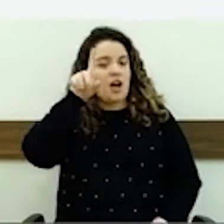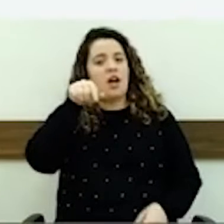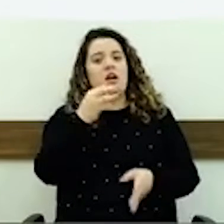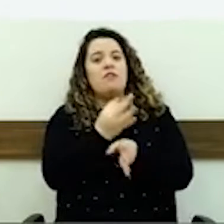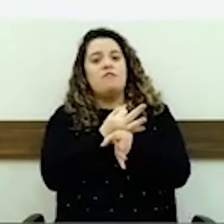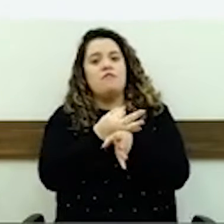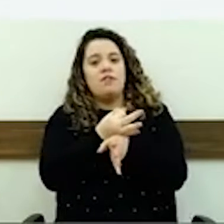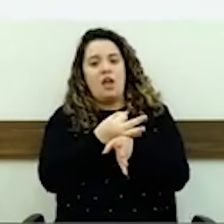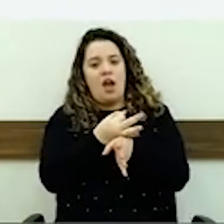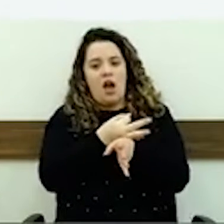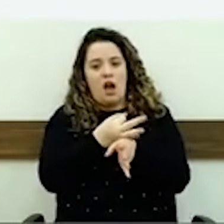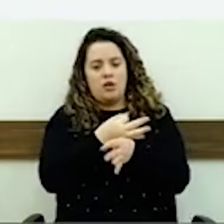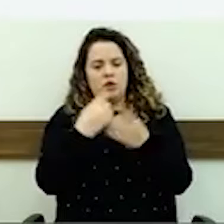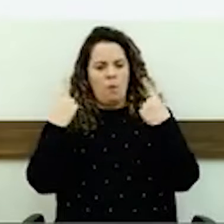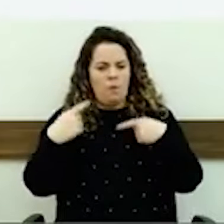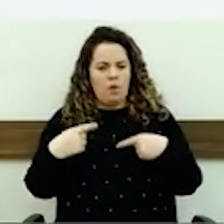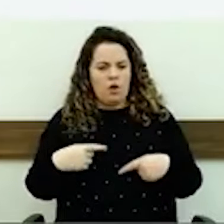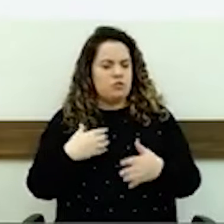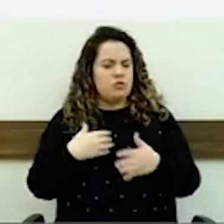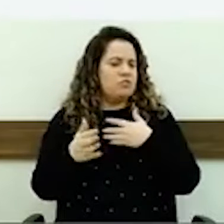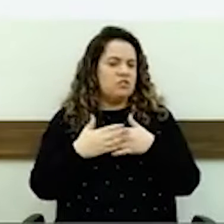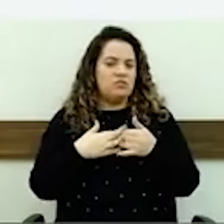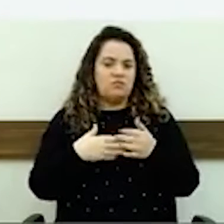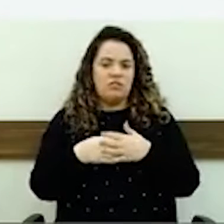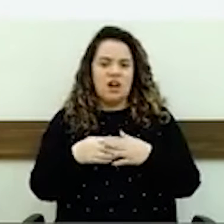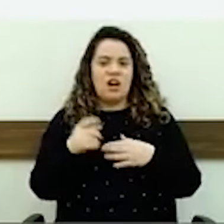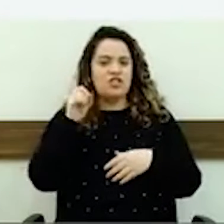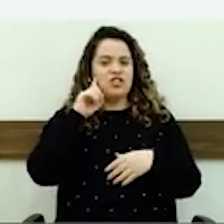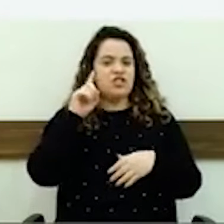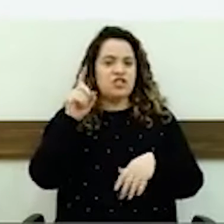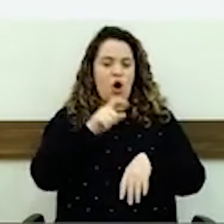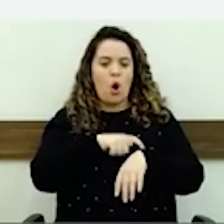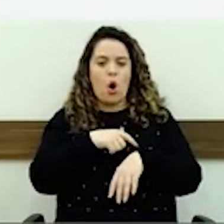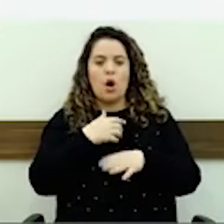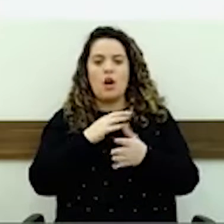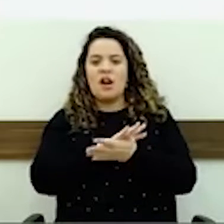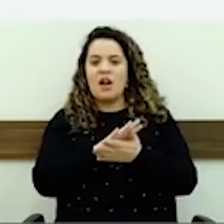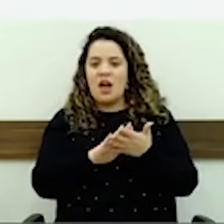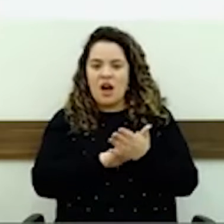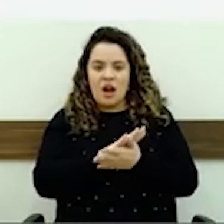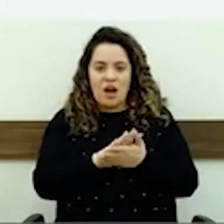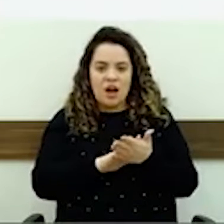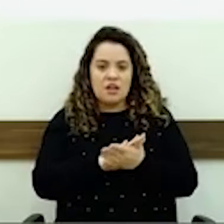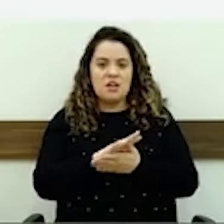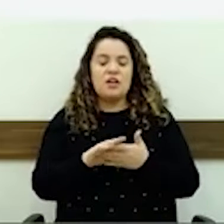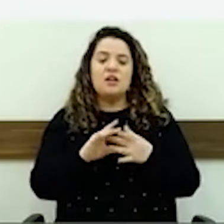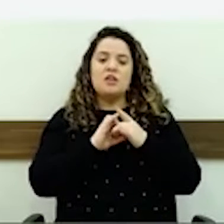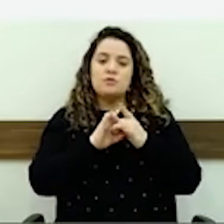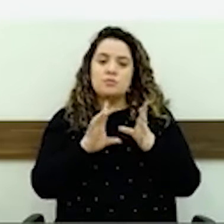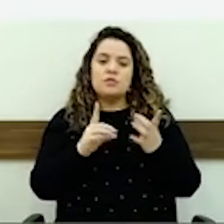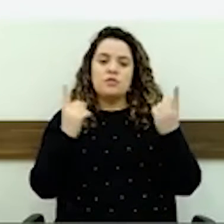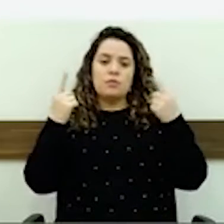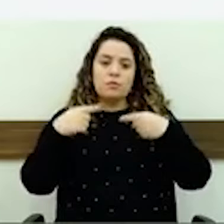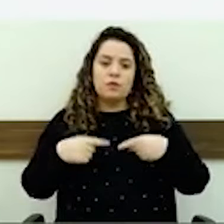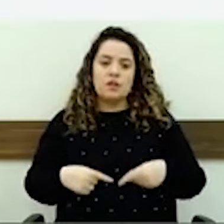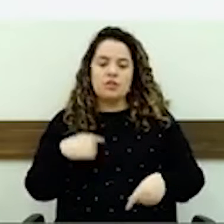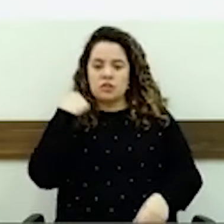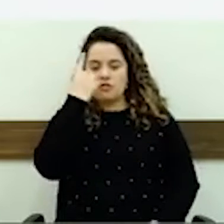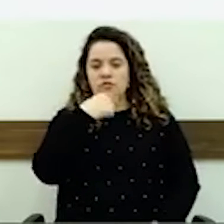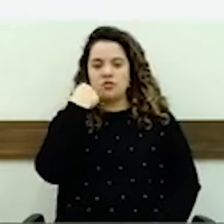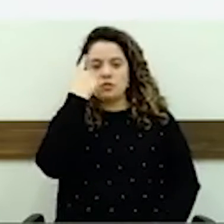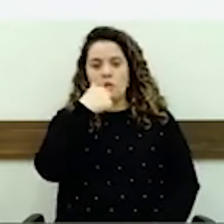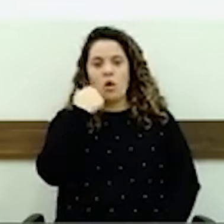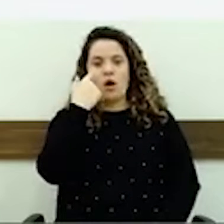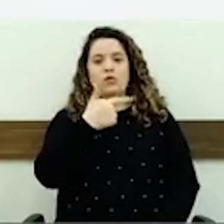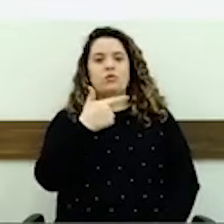não tem dia, não tem horário, não tem nada. Quem coloca nome à disposição para a política é 24 horas, então vai ser no feriado,